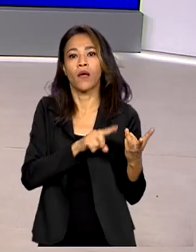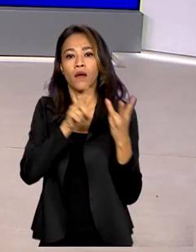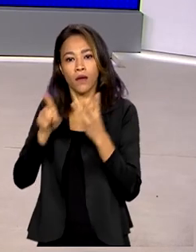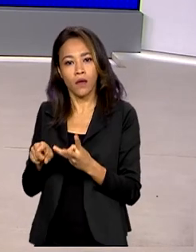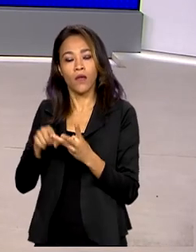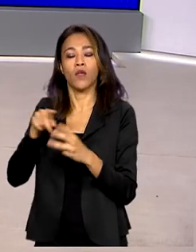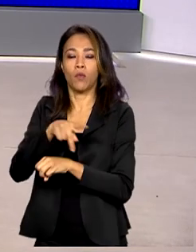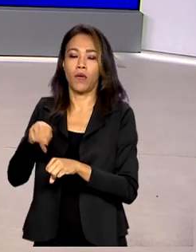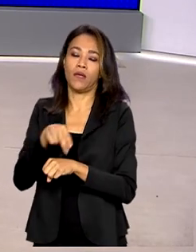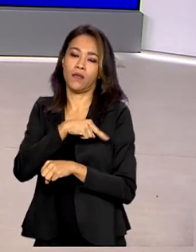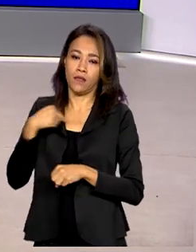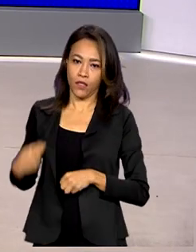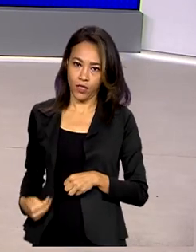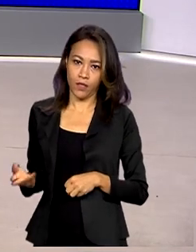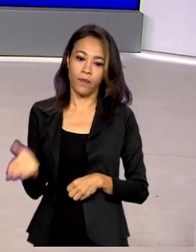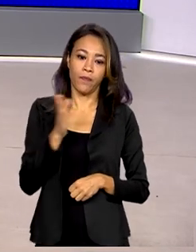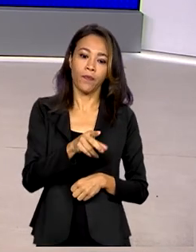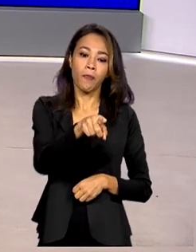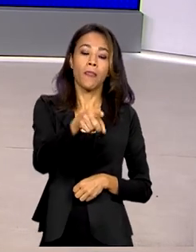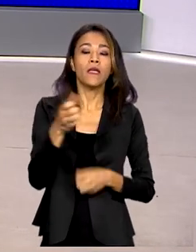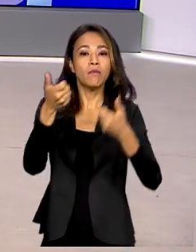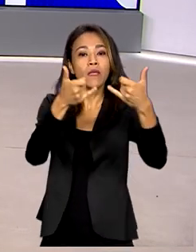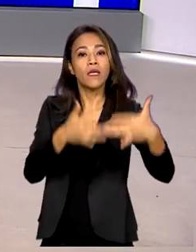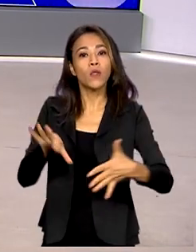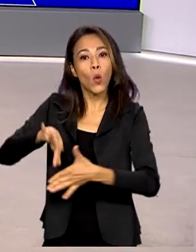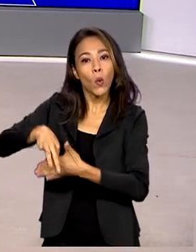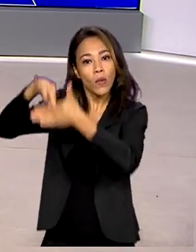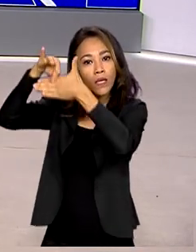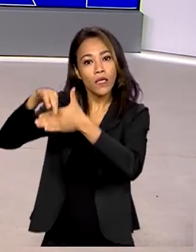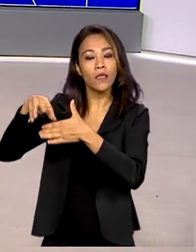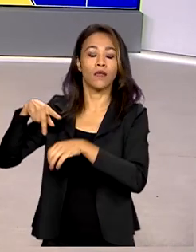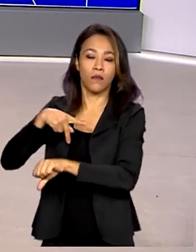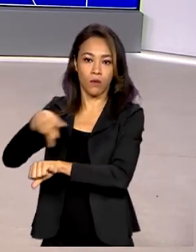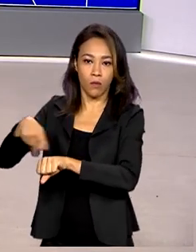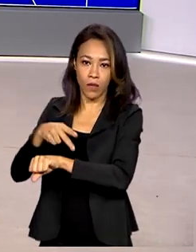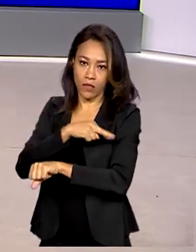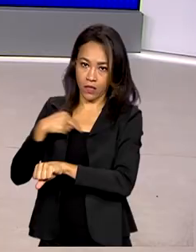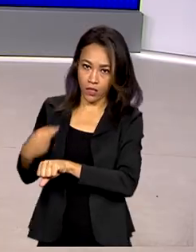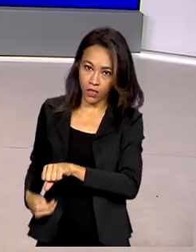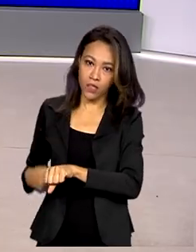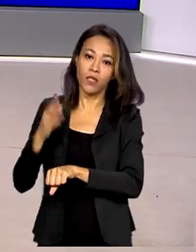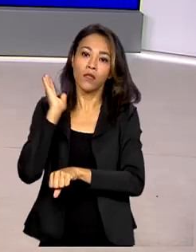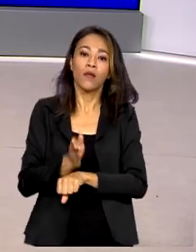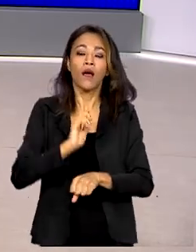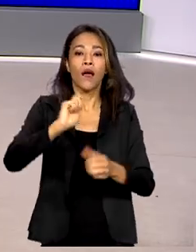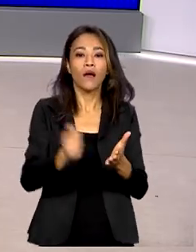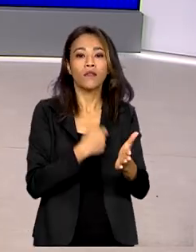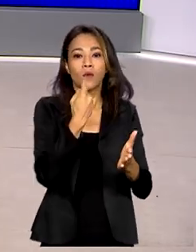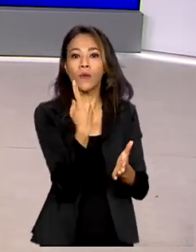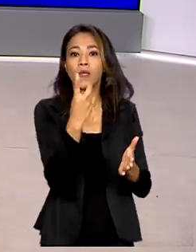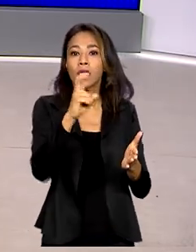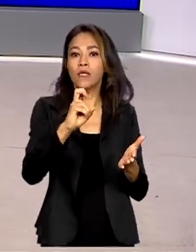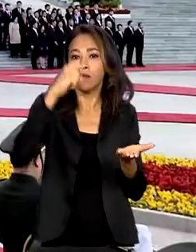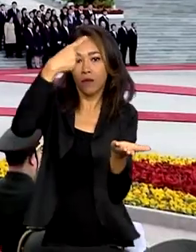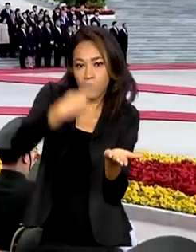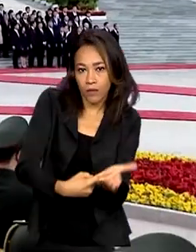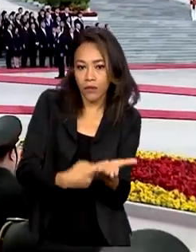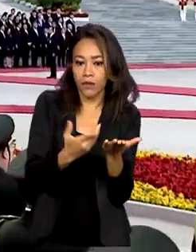E com o líder chinês, Xi Jinping, o governo brasileiro assinou 15 acordos em áreas estratégicas.